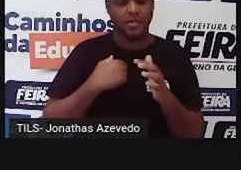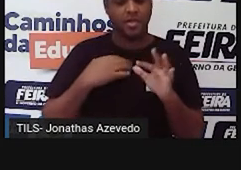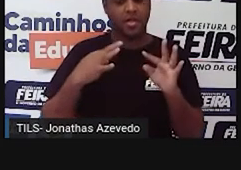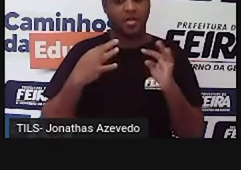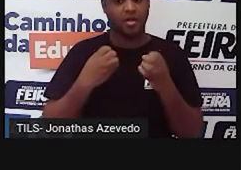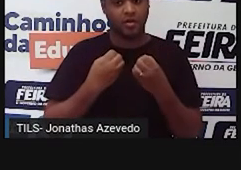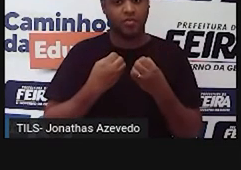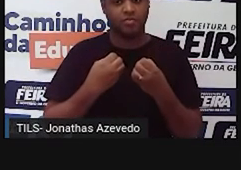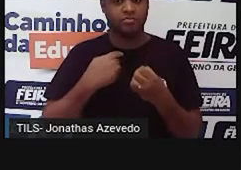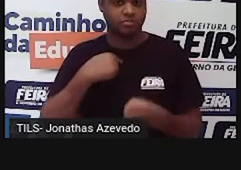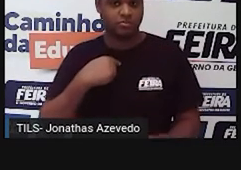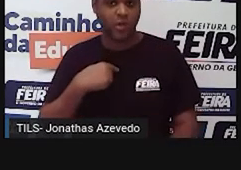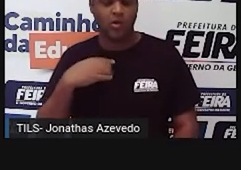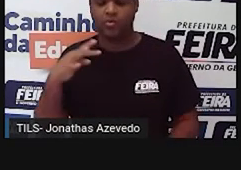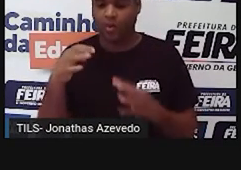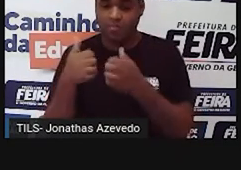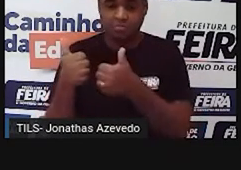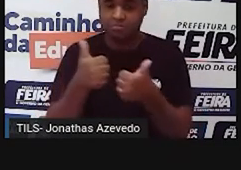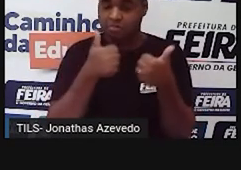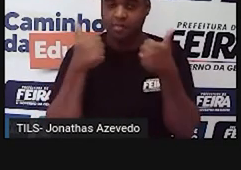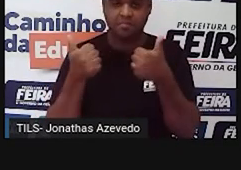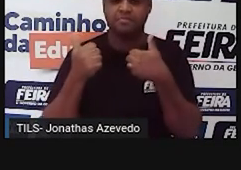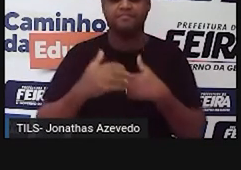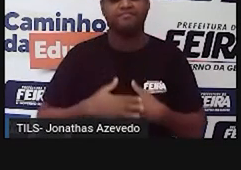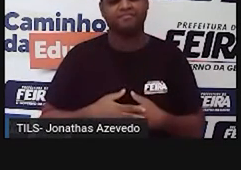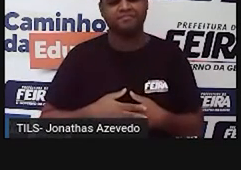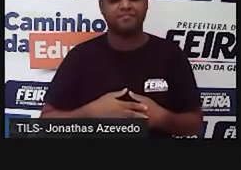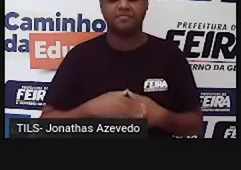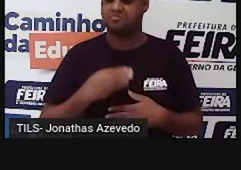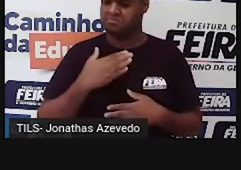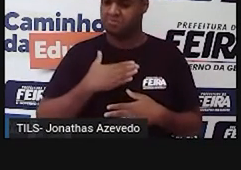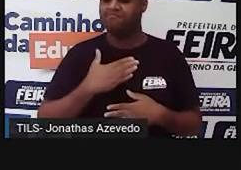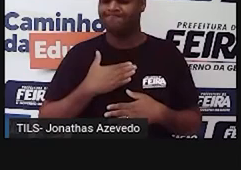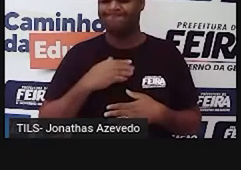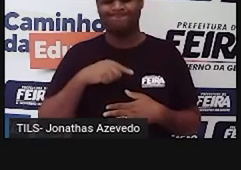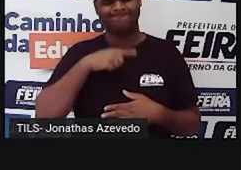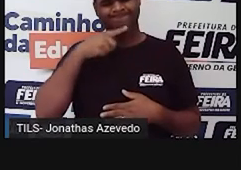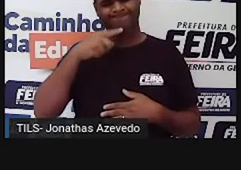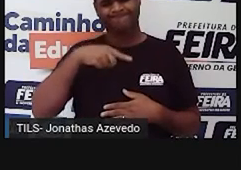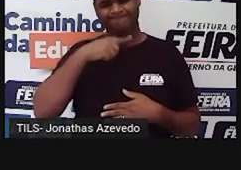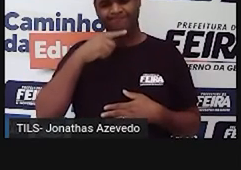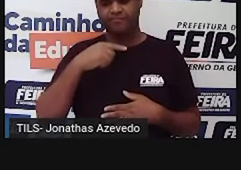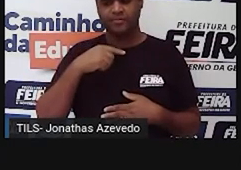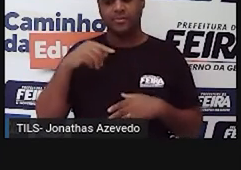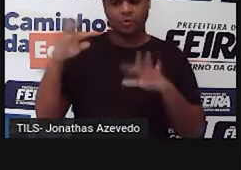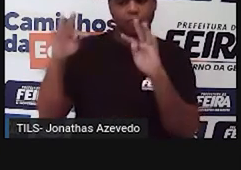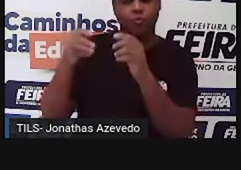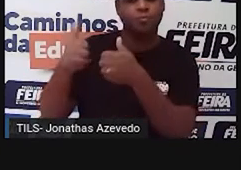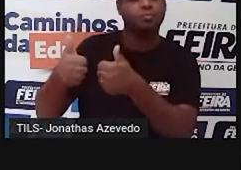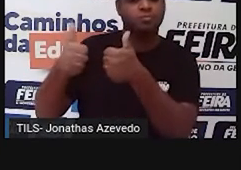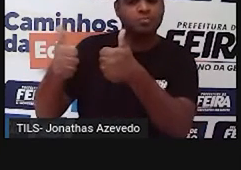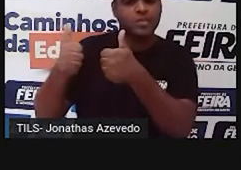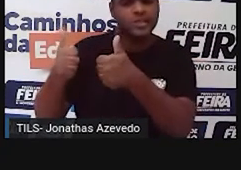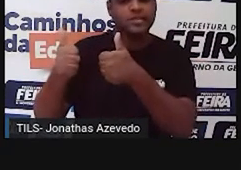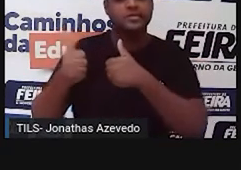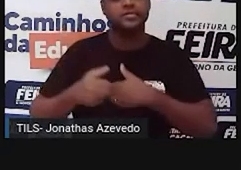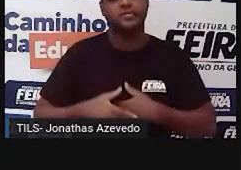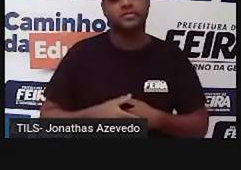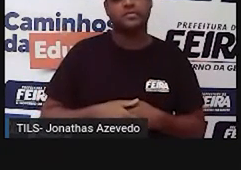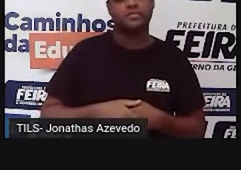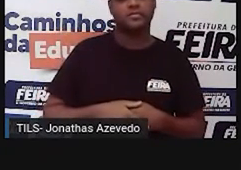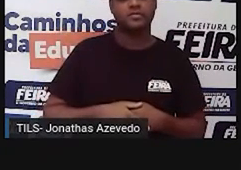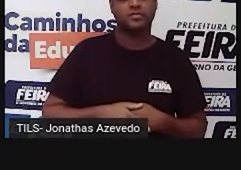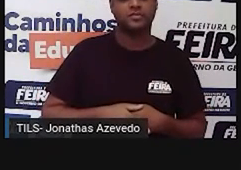foram bem. Com exceção de mim, todos foram bem.